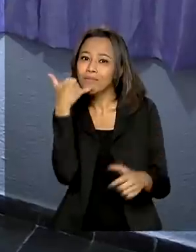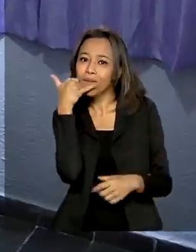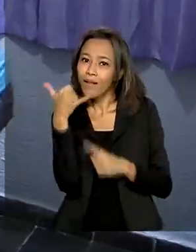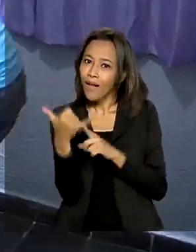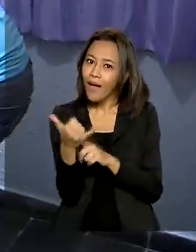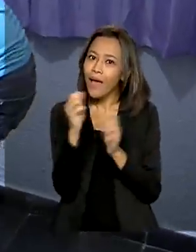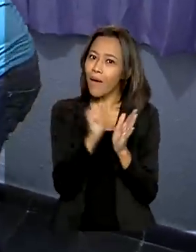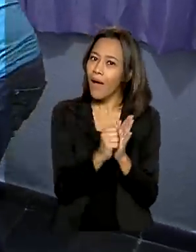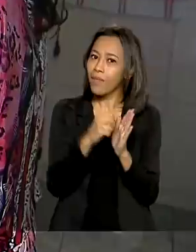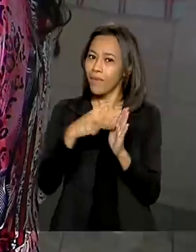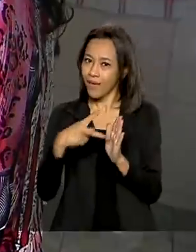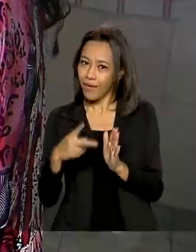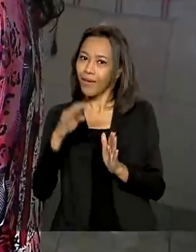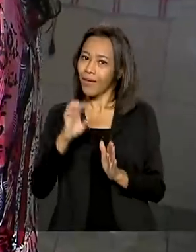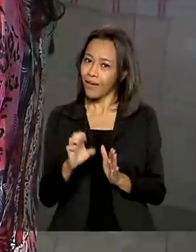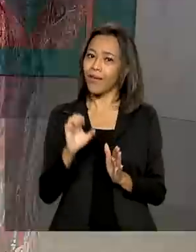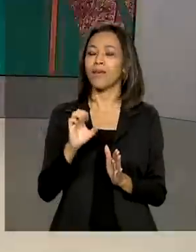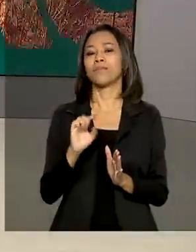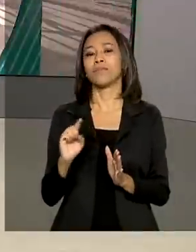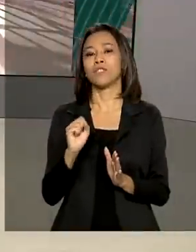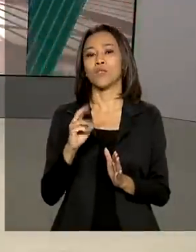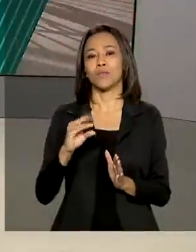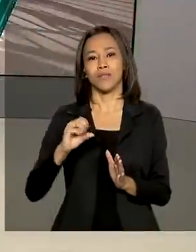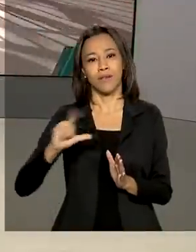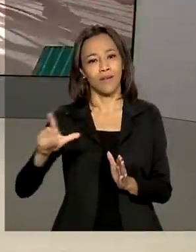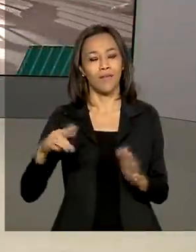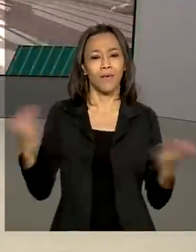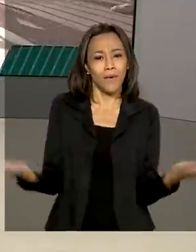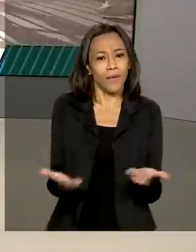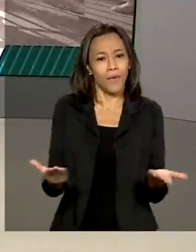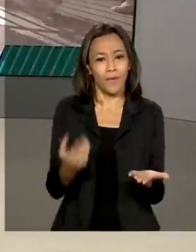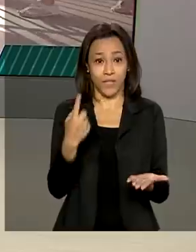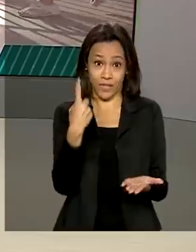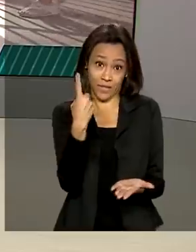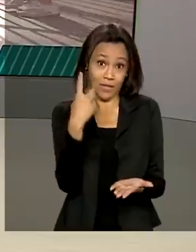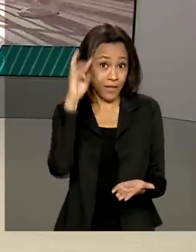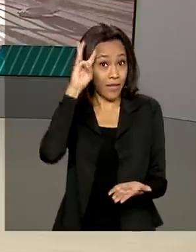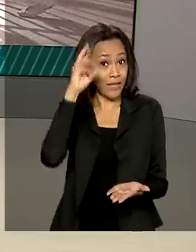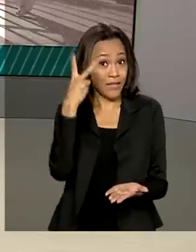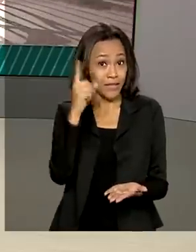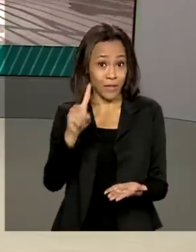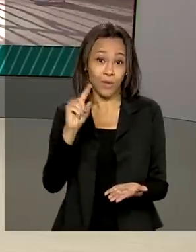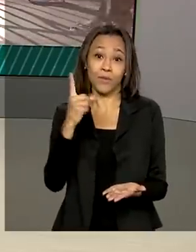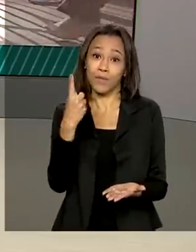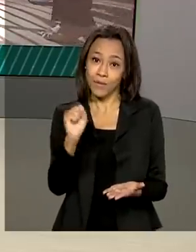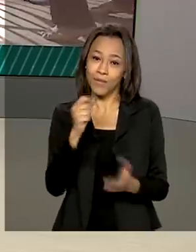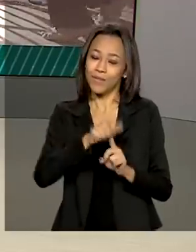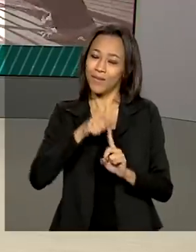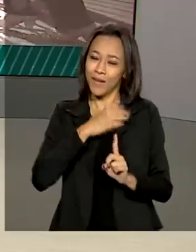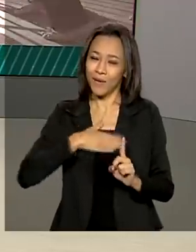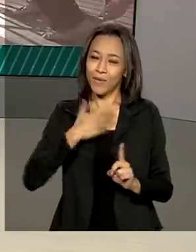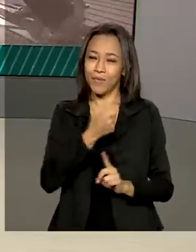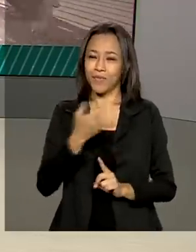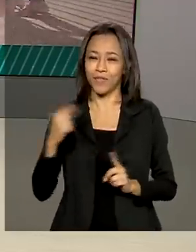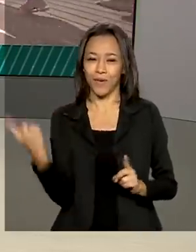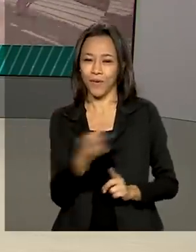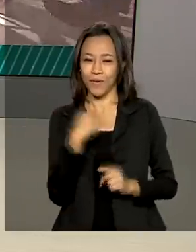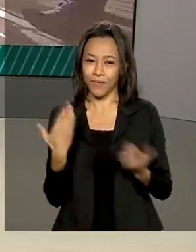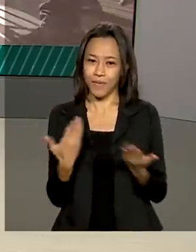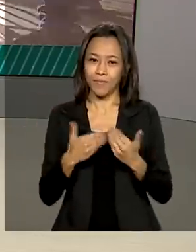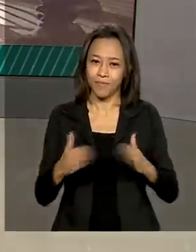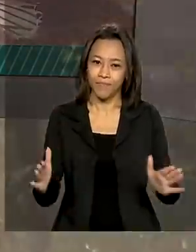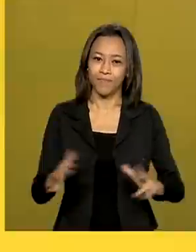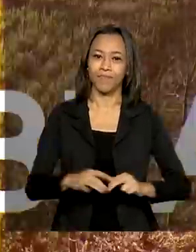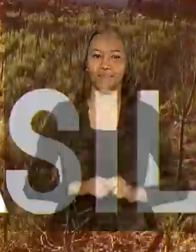aplicativo E-Social Doméstico. Hoje é terça-feira, 18 de agosto de 2020. O Brasil em Dia começa